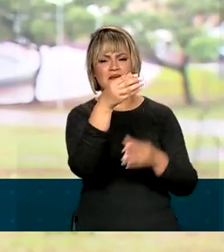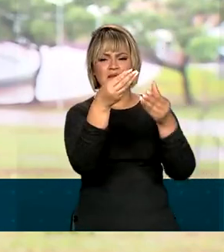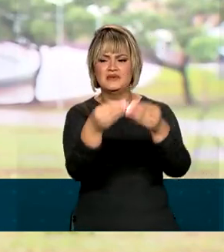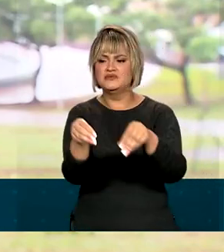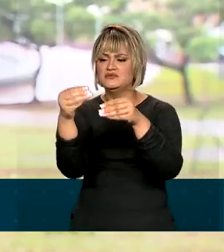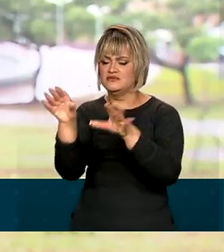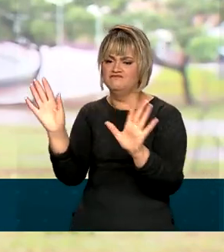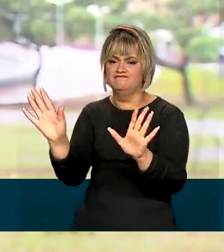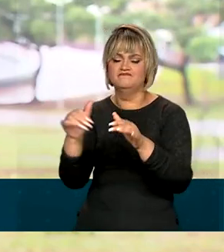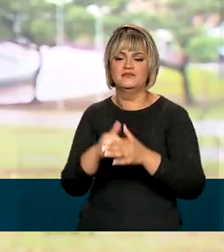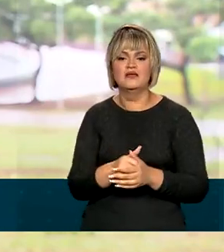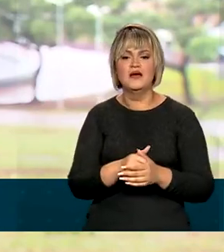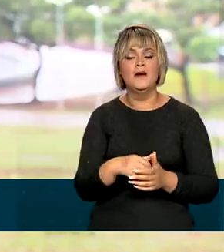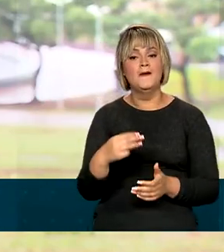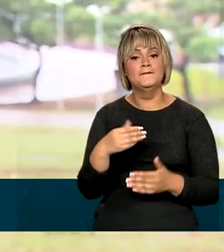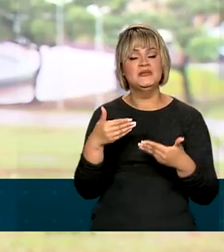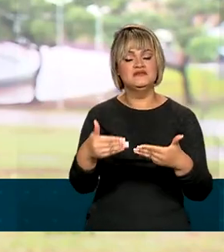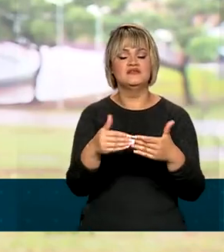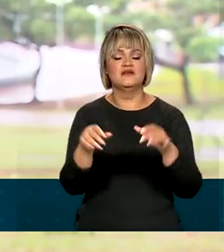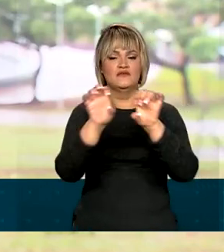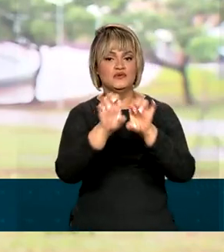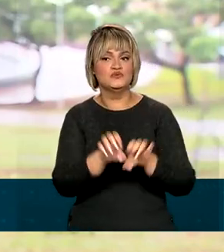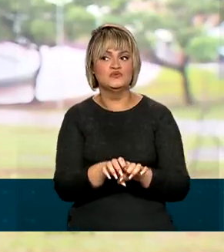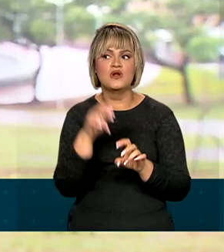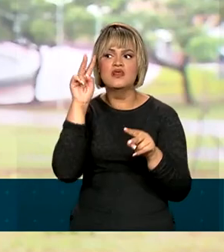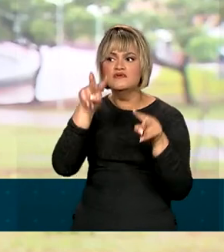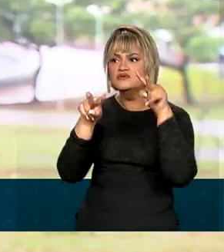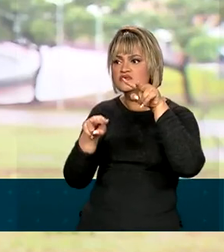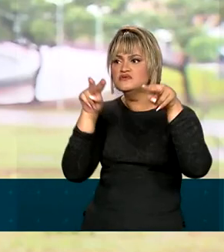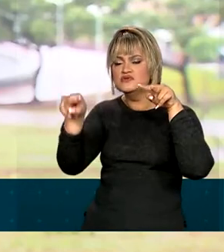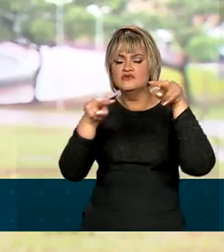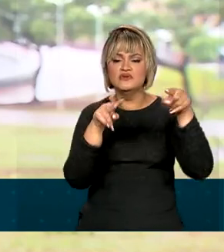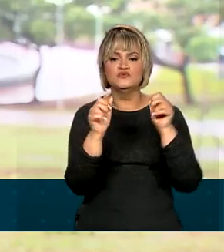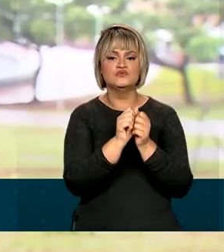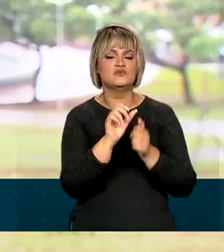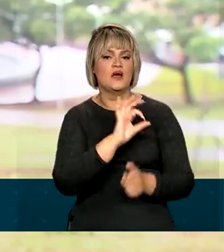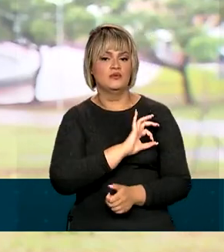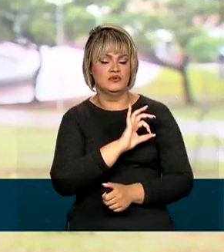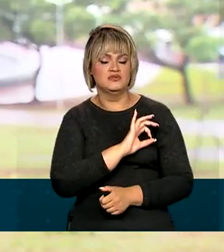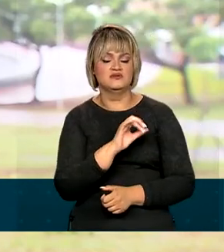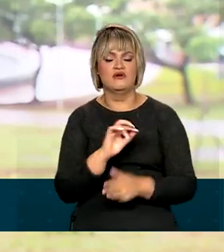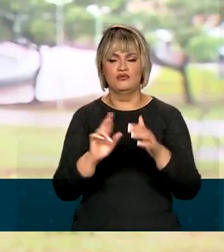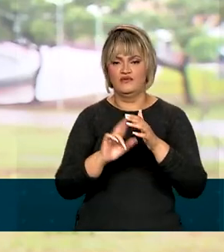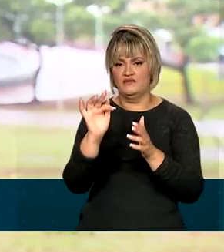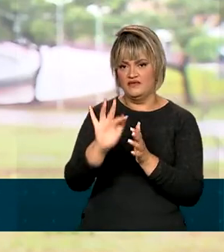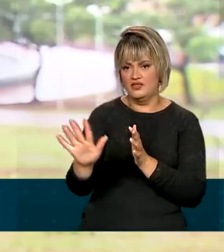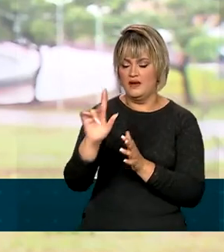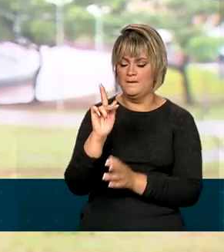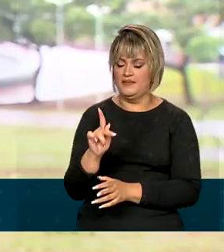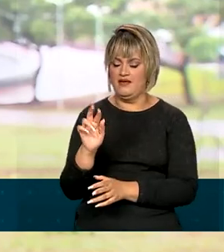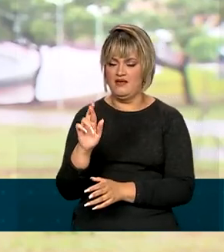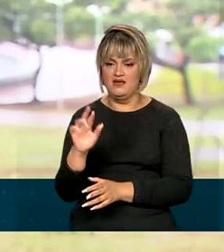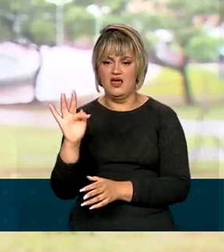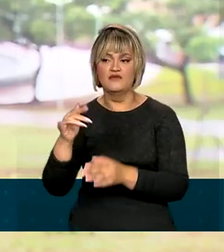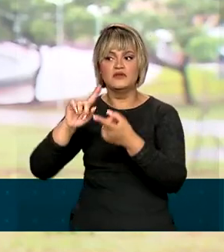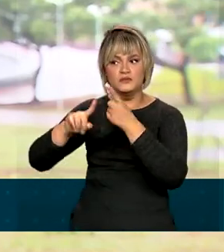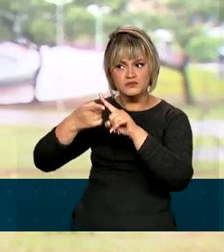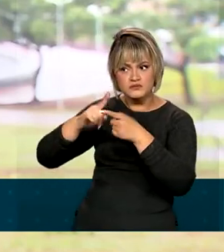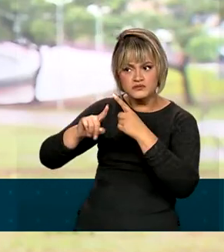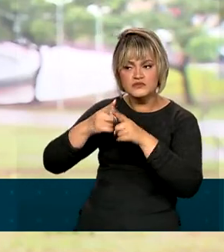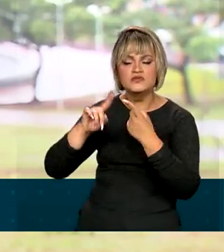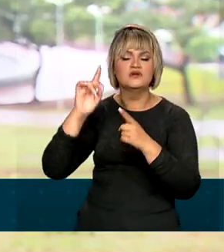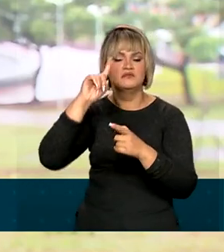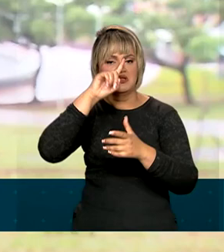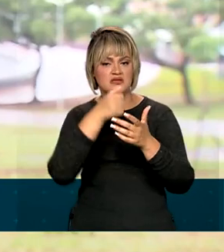para o país. O Ministério da Infraestrutura tem monitorado a situação junto à Polícia Rodoviária Federal e tem participado das tratativas para resolver a questão